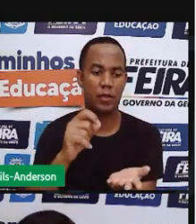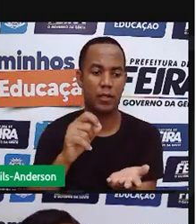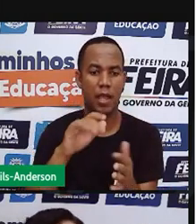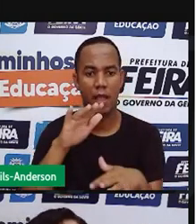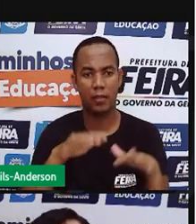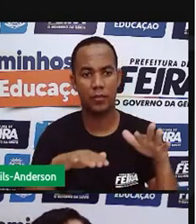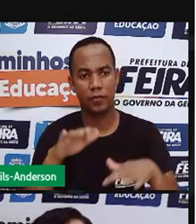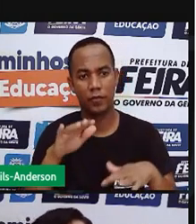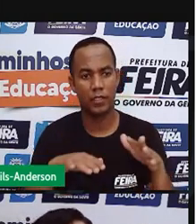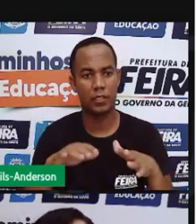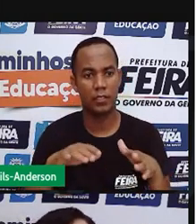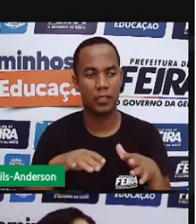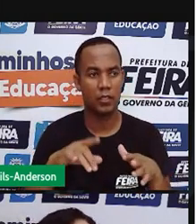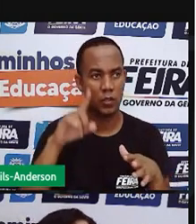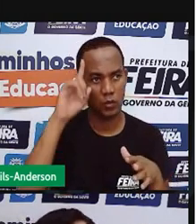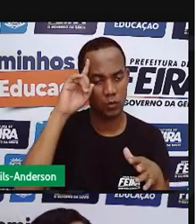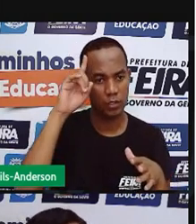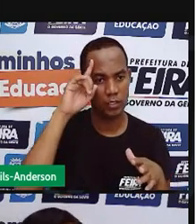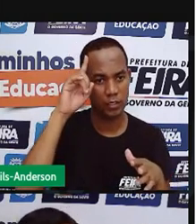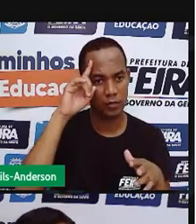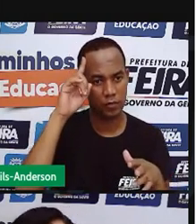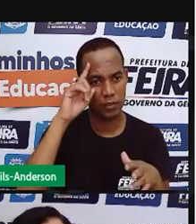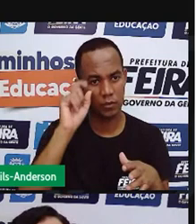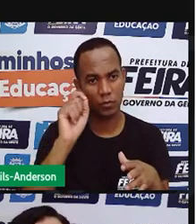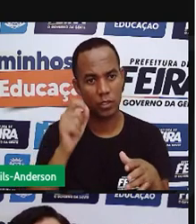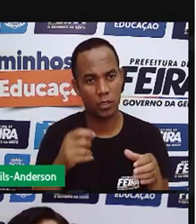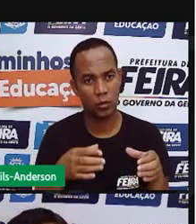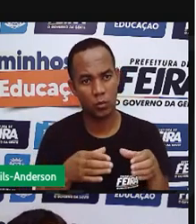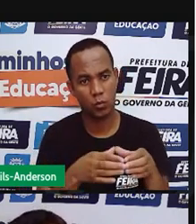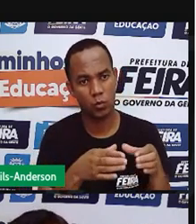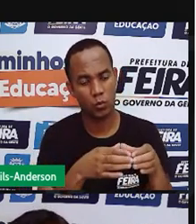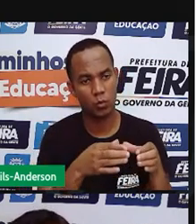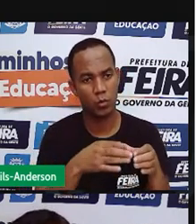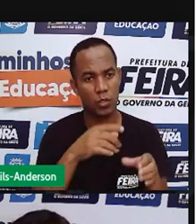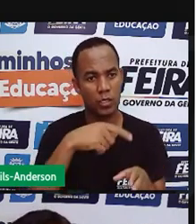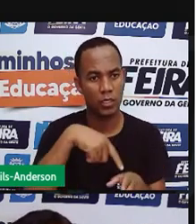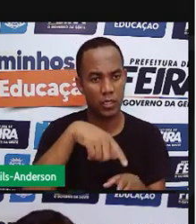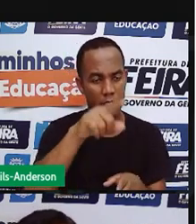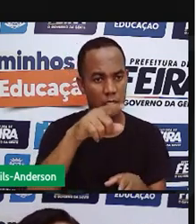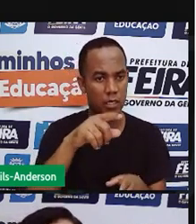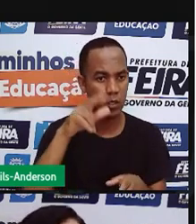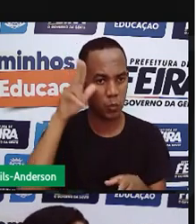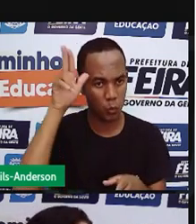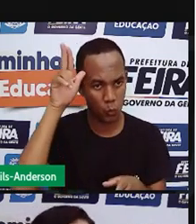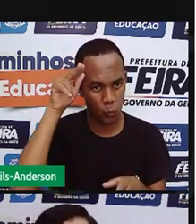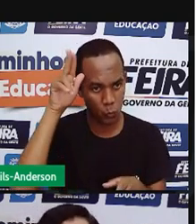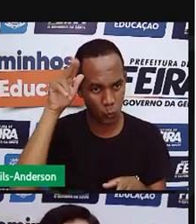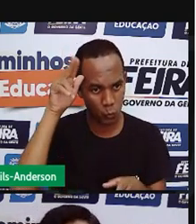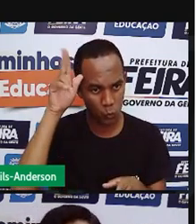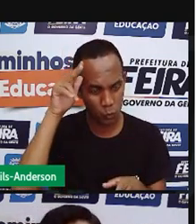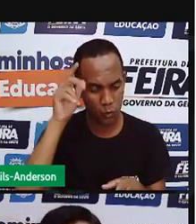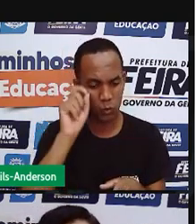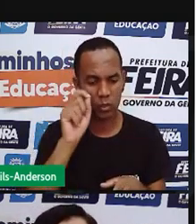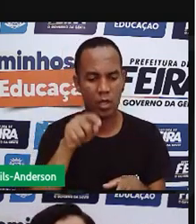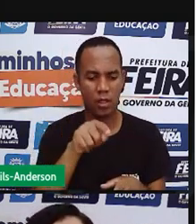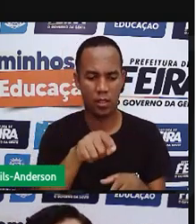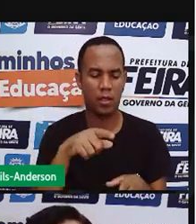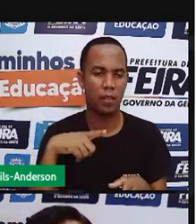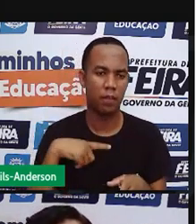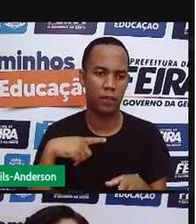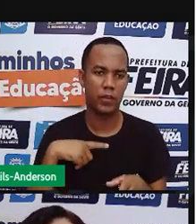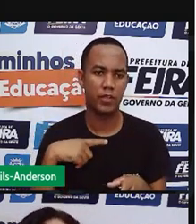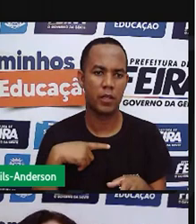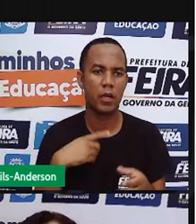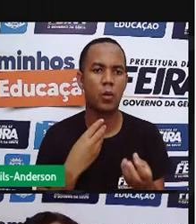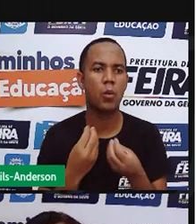em tempo, todas as vezes que os tropeiros passavam em comboio com o seu gado, aquela feira estava ali. Por